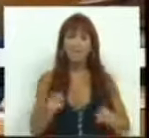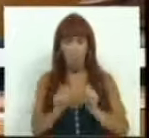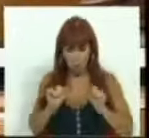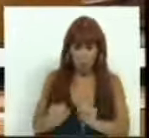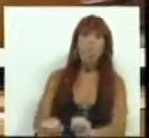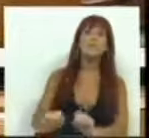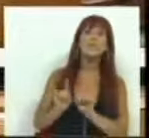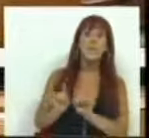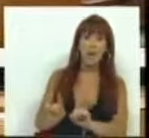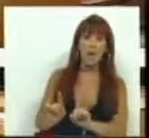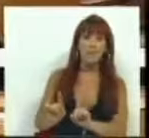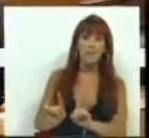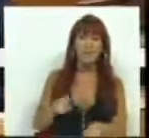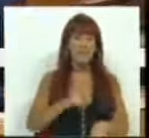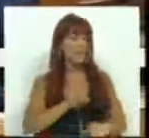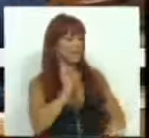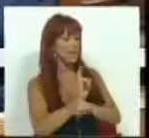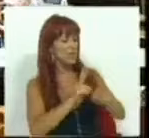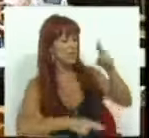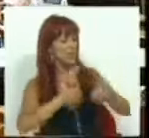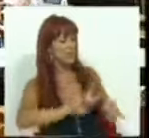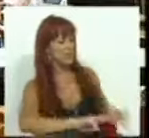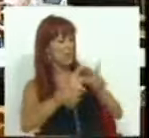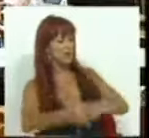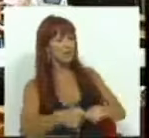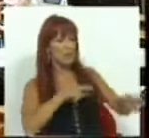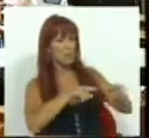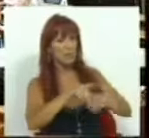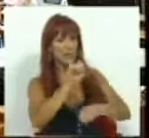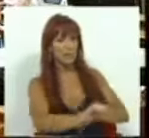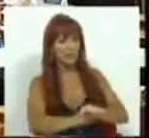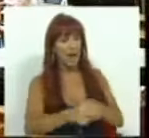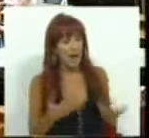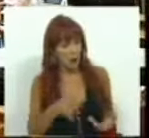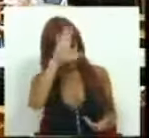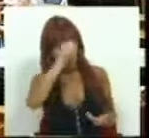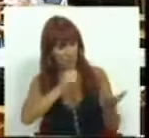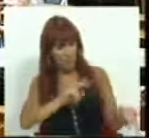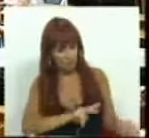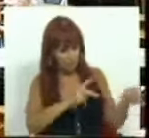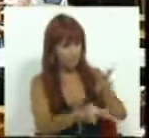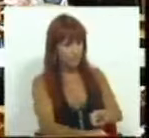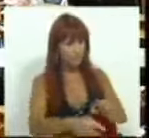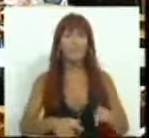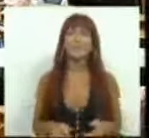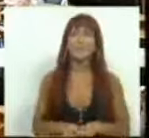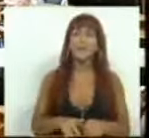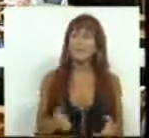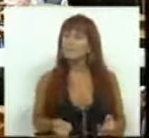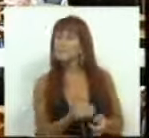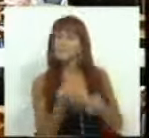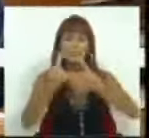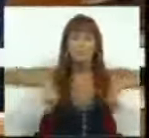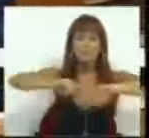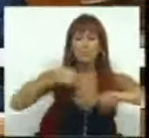oposição e, em simultâneo, construir uma alternativa política ao atual Governo. Num conclave